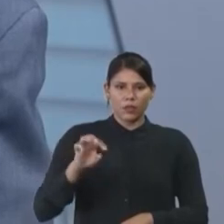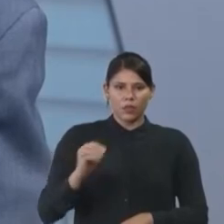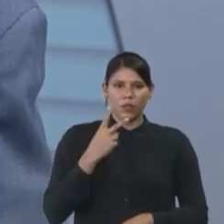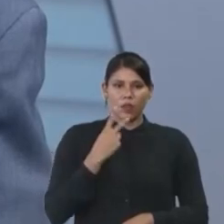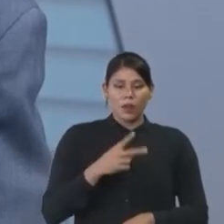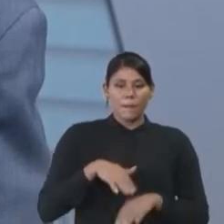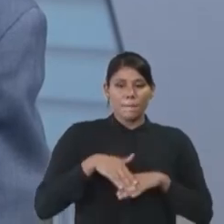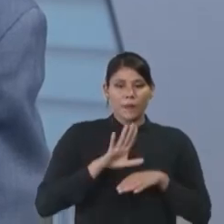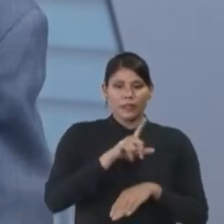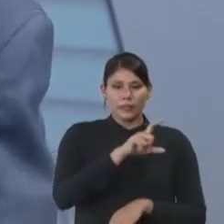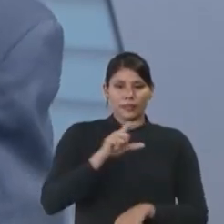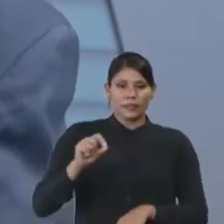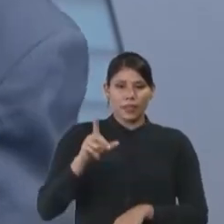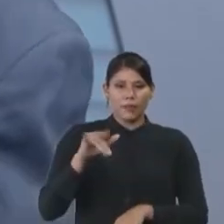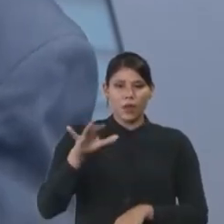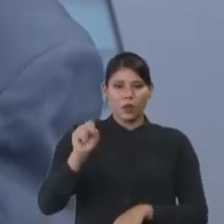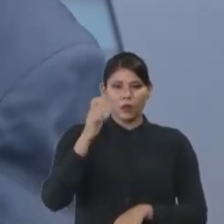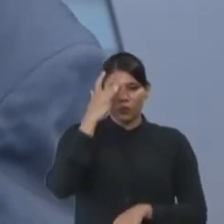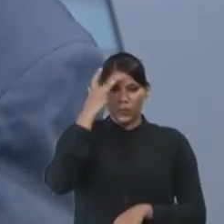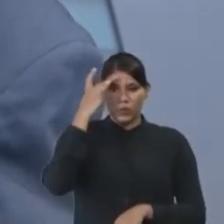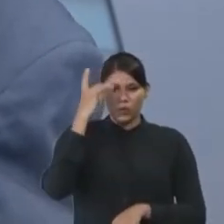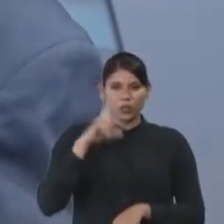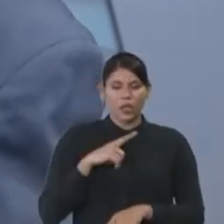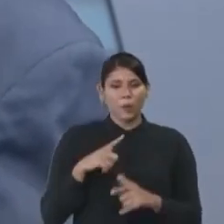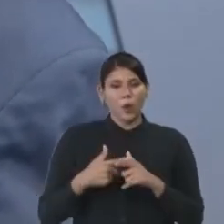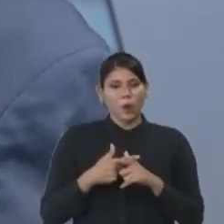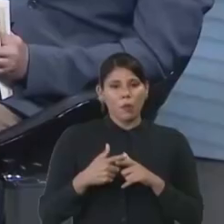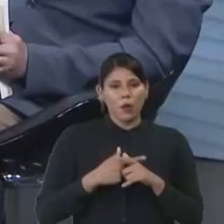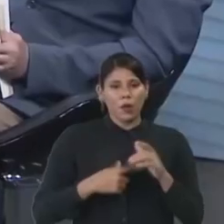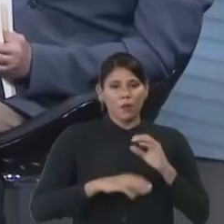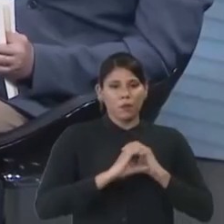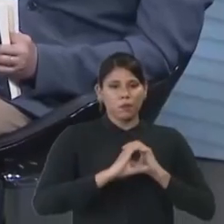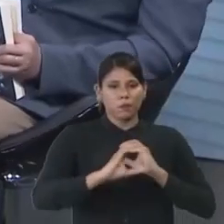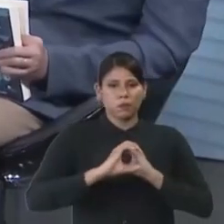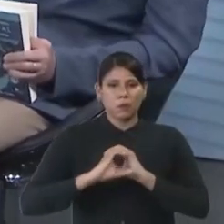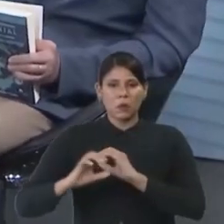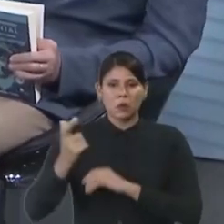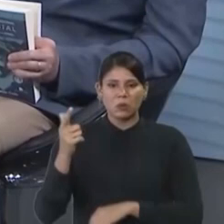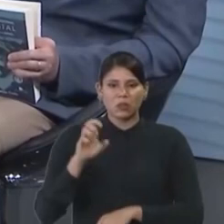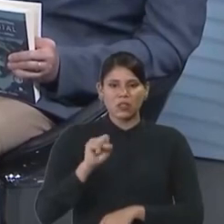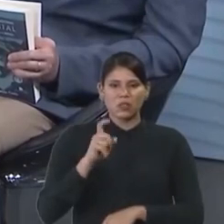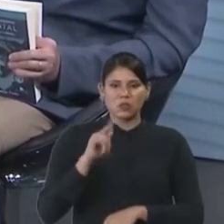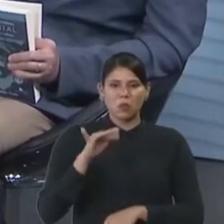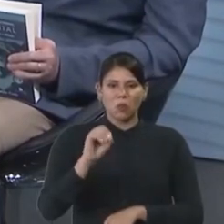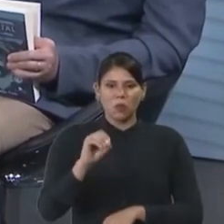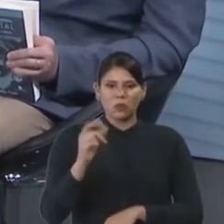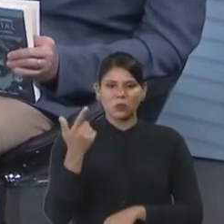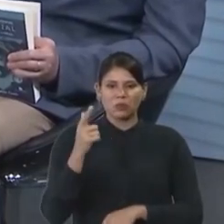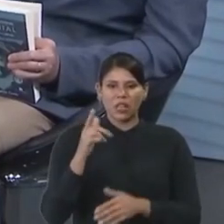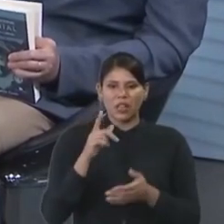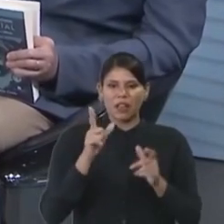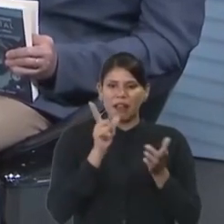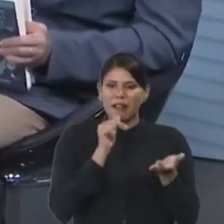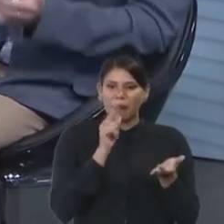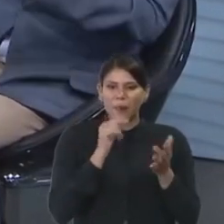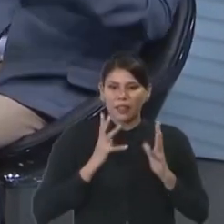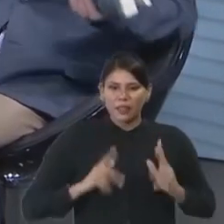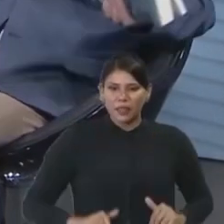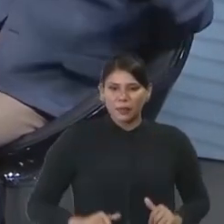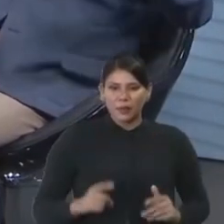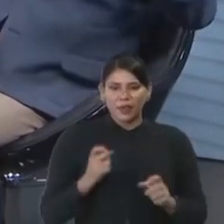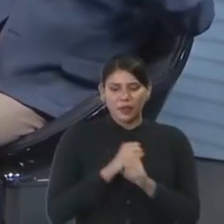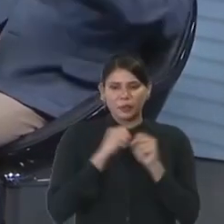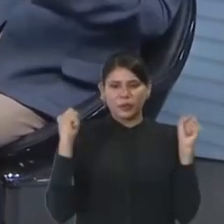pessoas no Brasil ainda vivem na Idade Média. Como se vivia na Idade Média, em cima de esgotos, sem nada, sem água potável. Isso é um